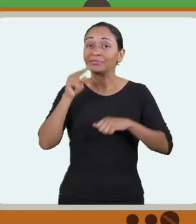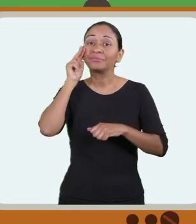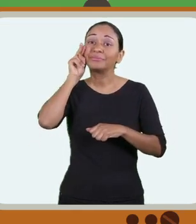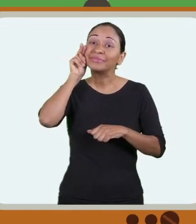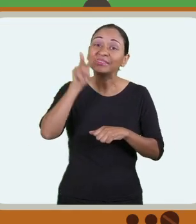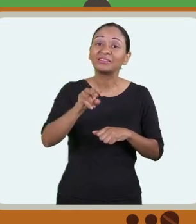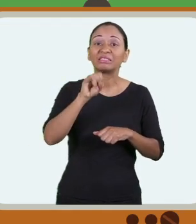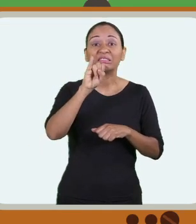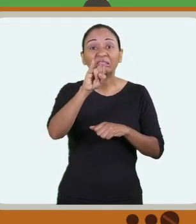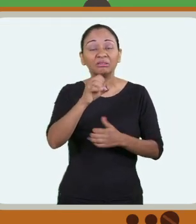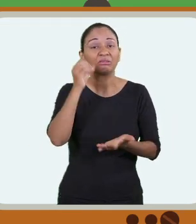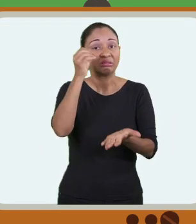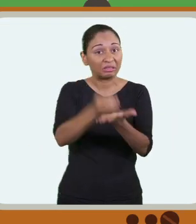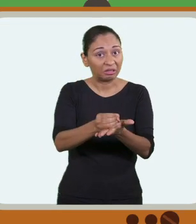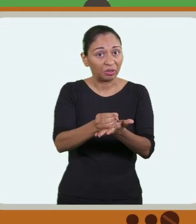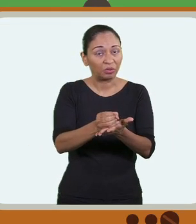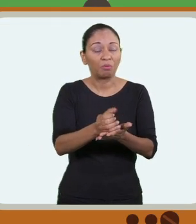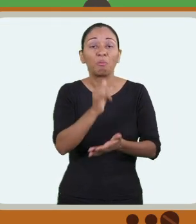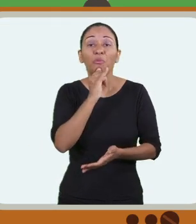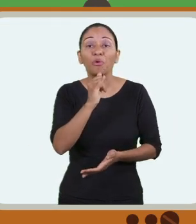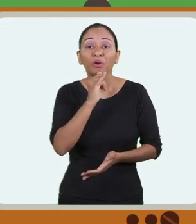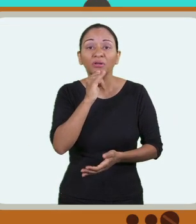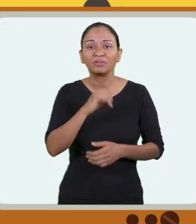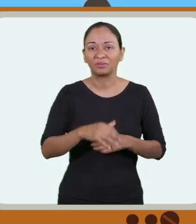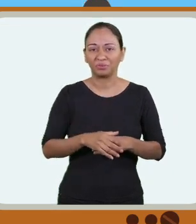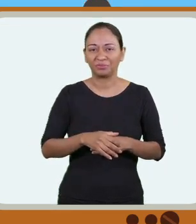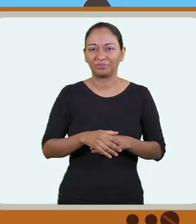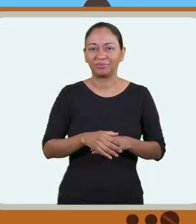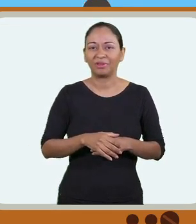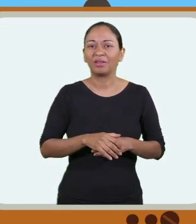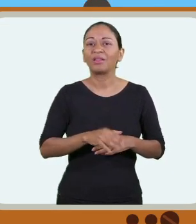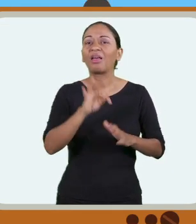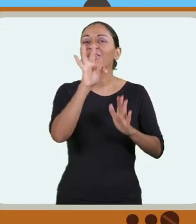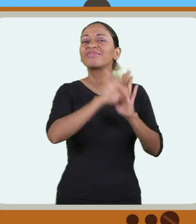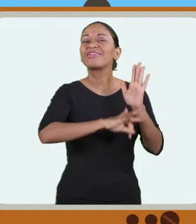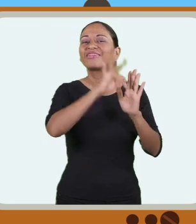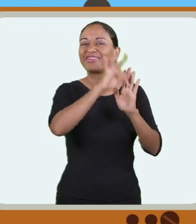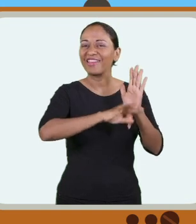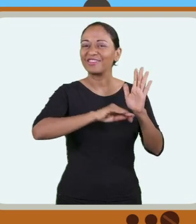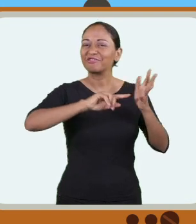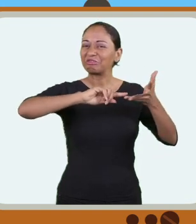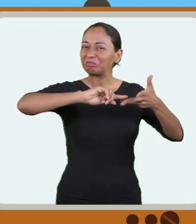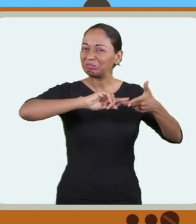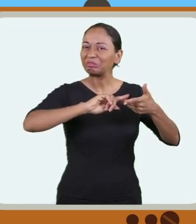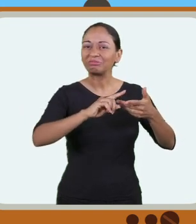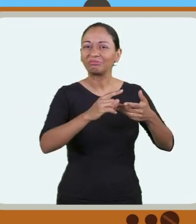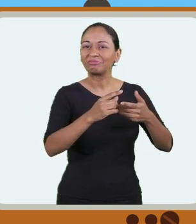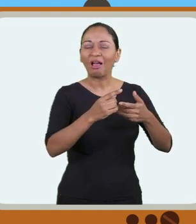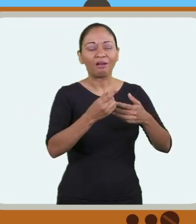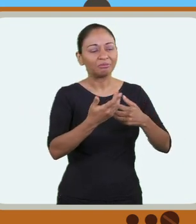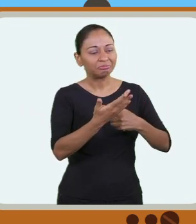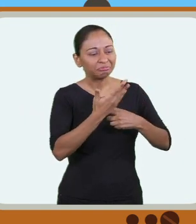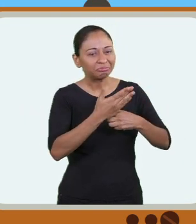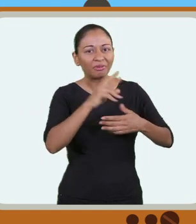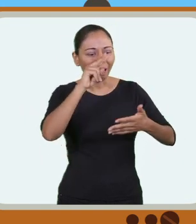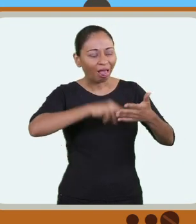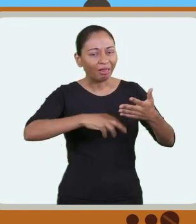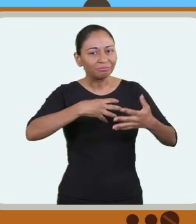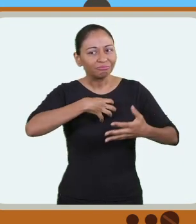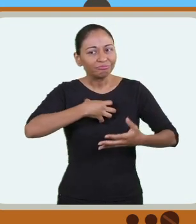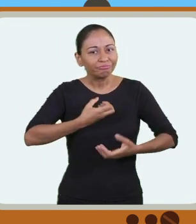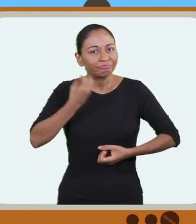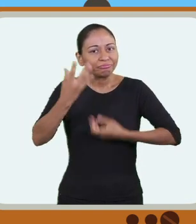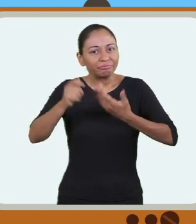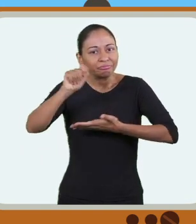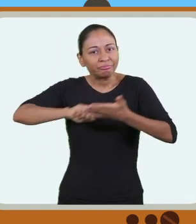detalhes podem fazer você tirar uma nota zero. Por exemplo, são oferecidos vários textos motivadores que podem auxiliar a criatividade na